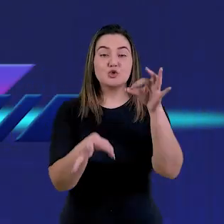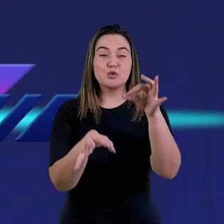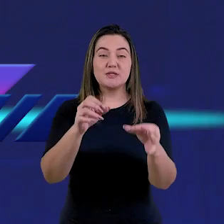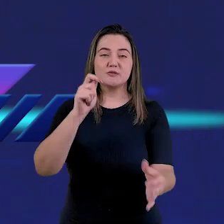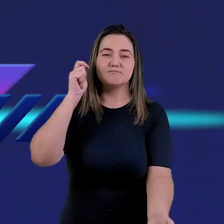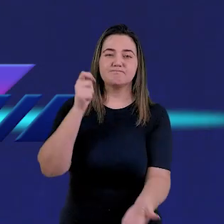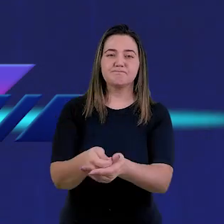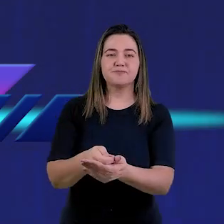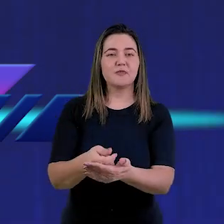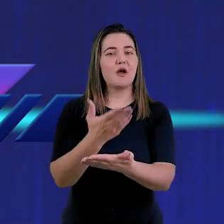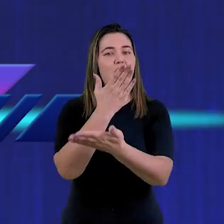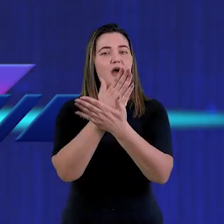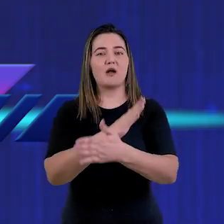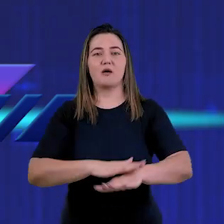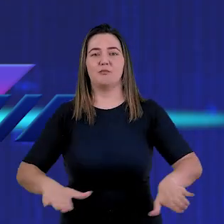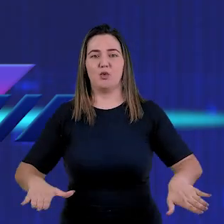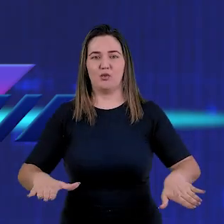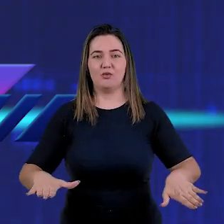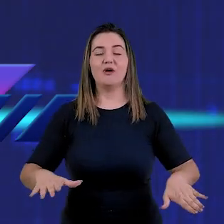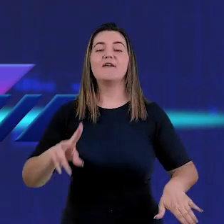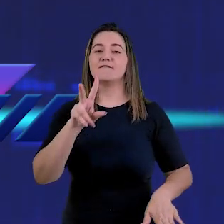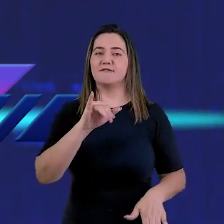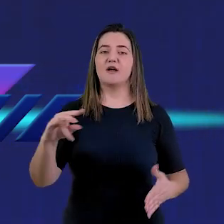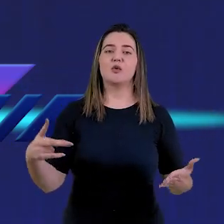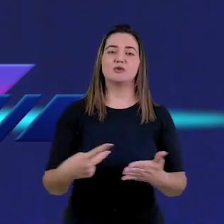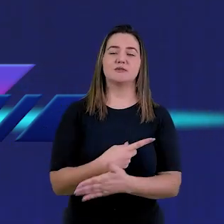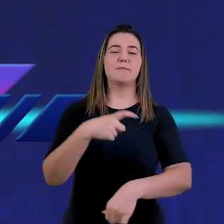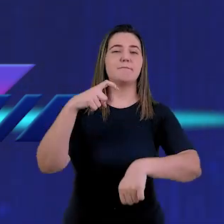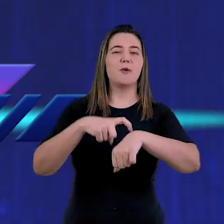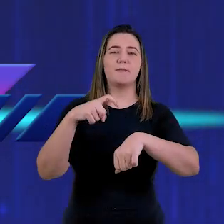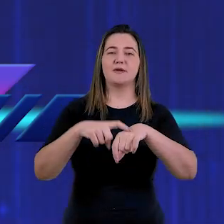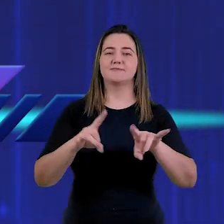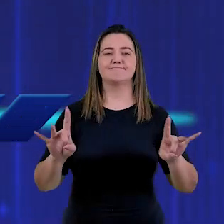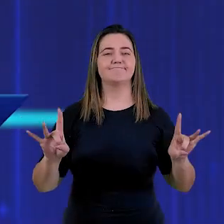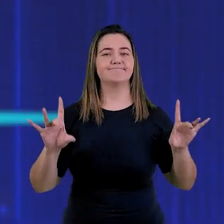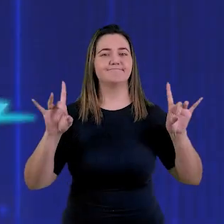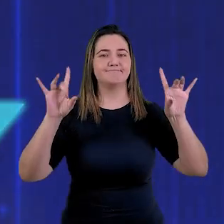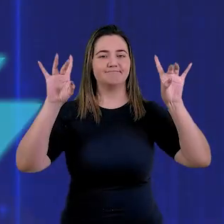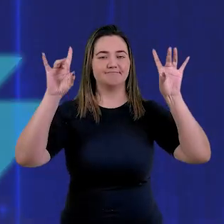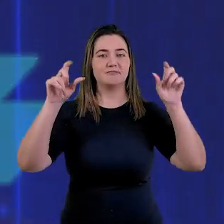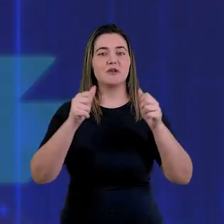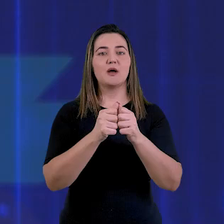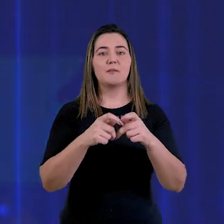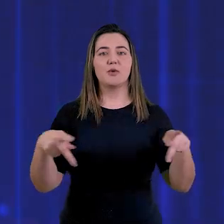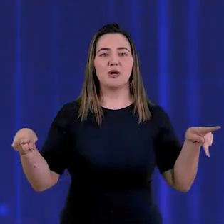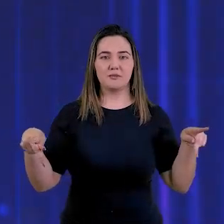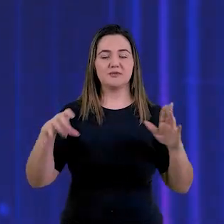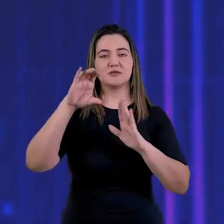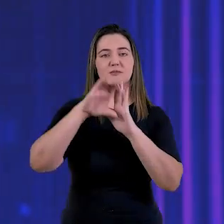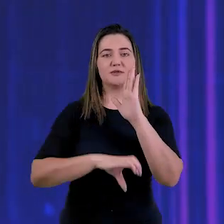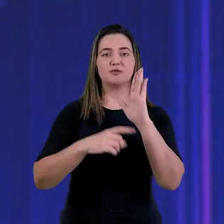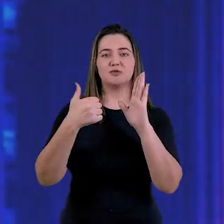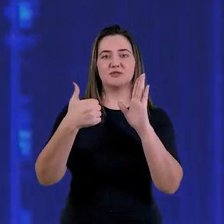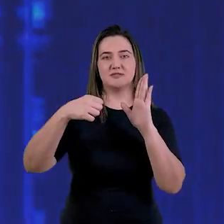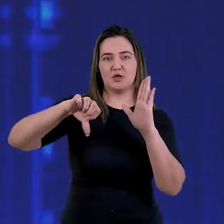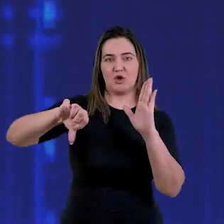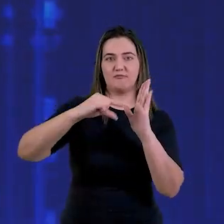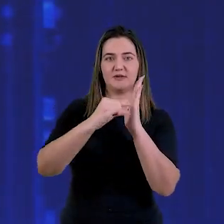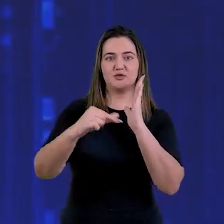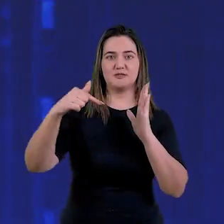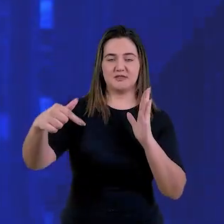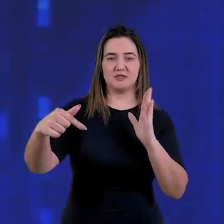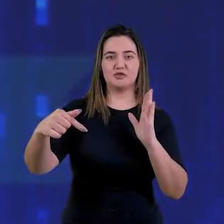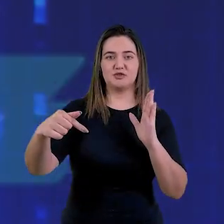juízo está terminado. Vem então o grande momento esperado. Vamos a Apocalipse capítulo 19,